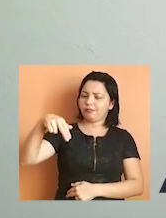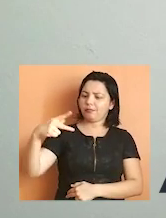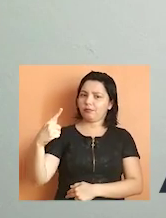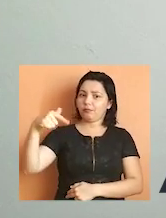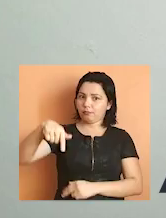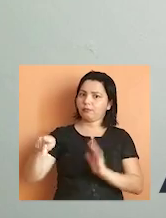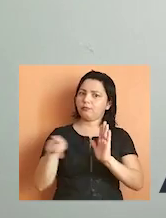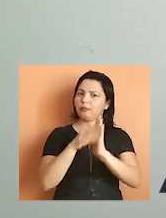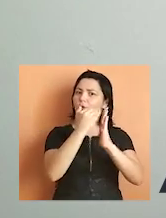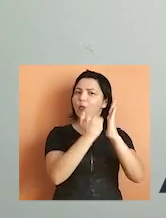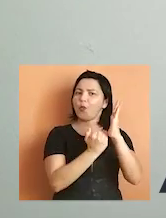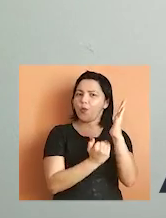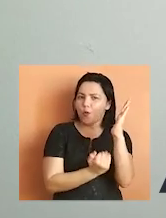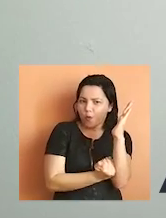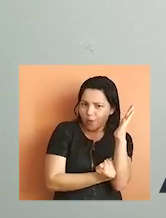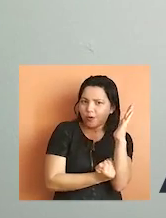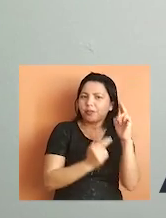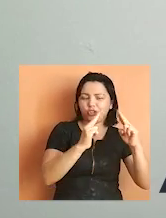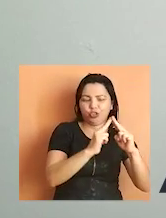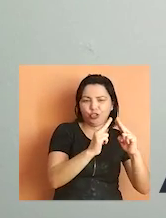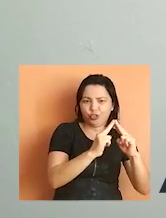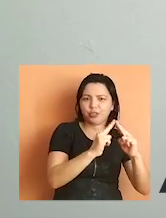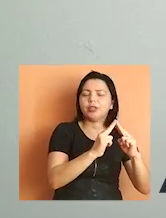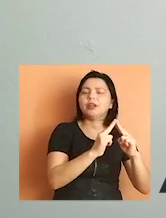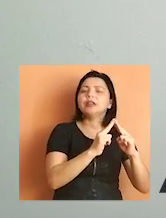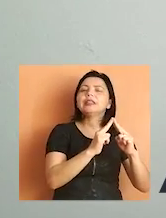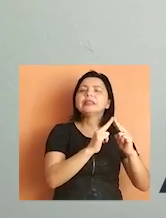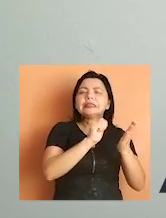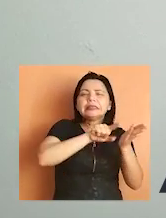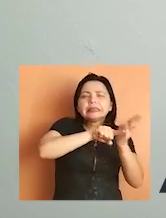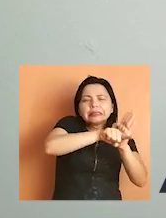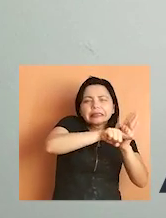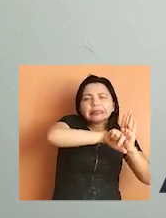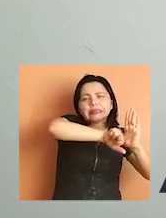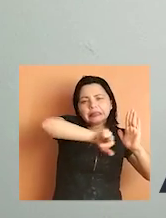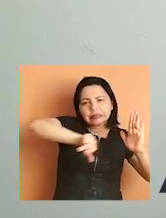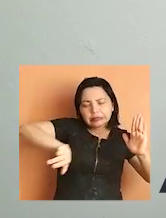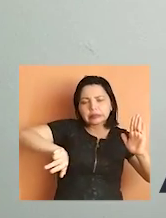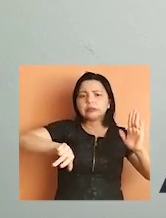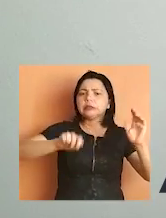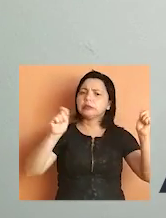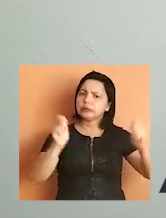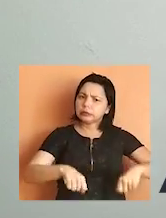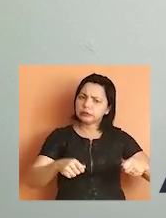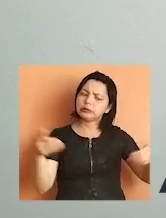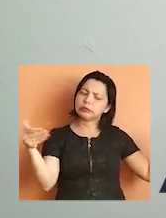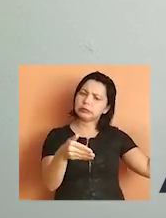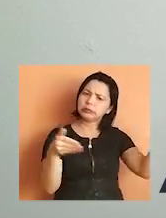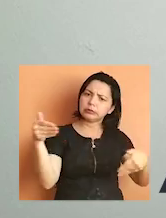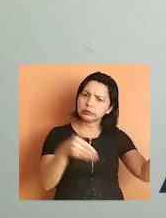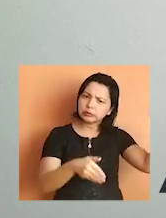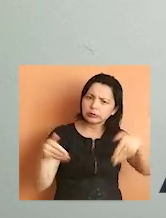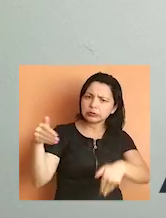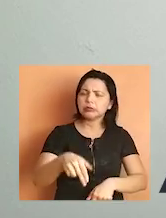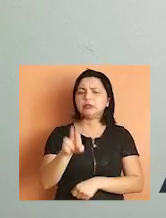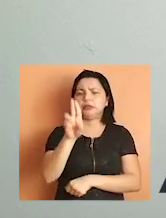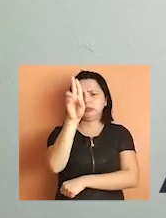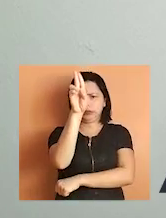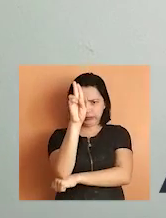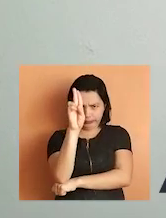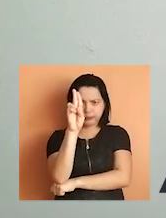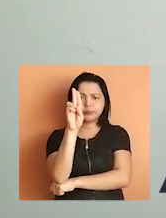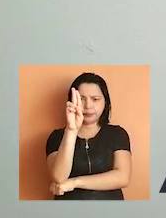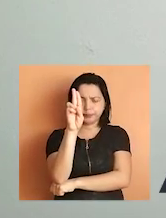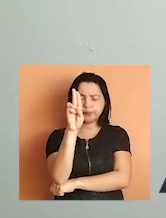CNPq fazem parte do Programa Institucional de Iniciação Científica e que possibilita o acesso e a integração do